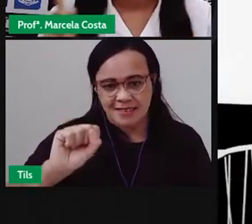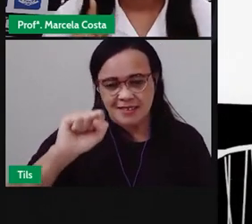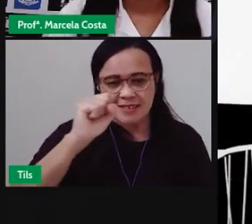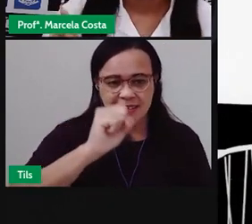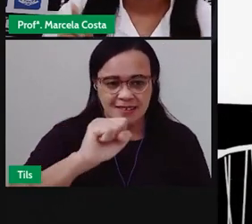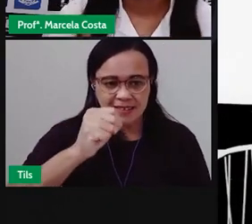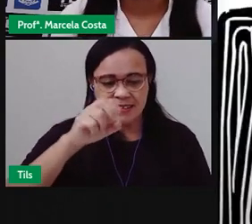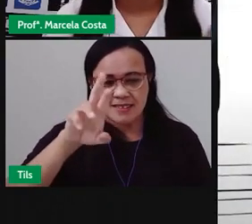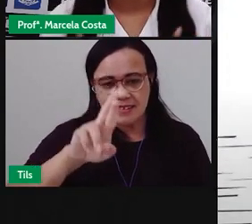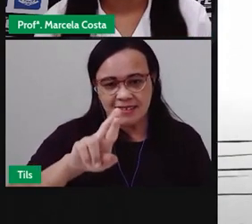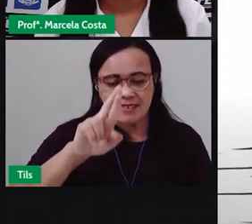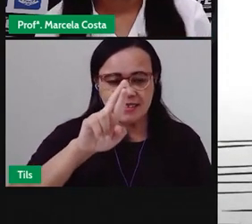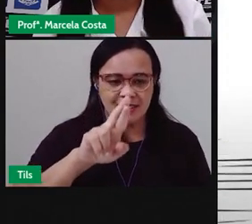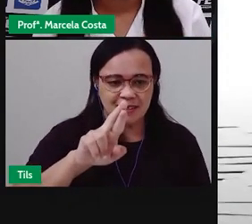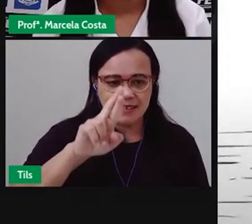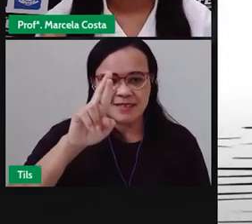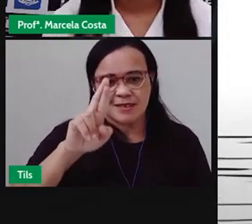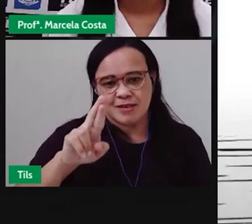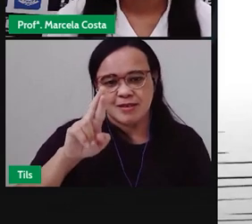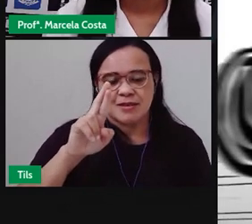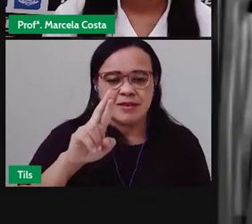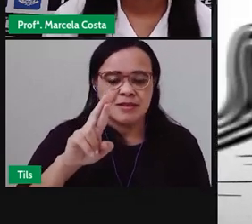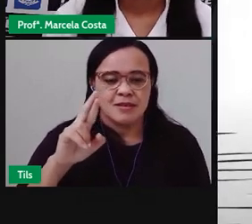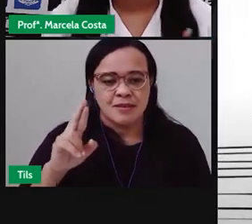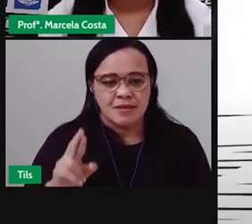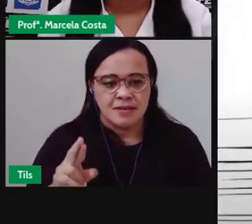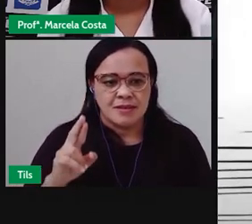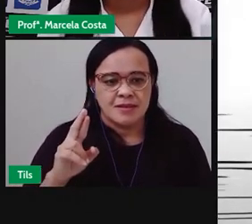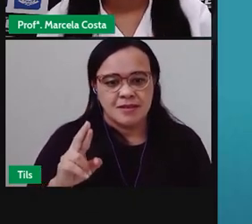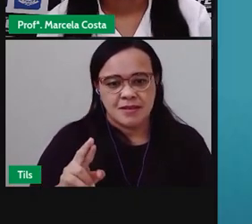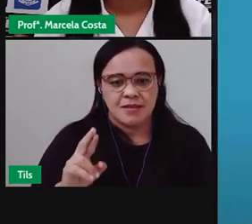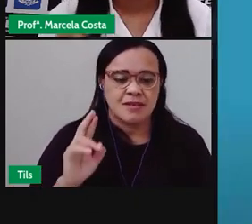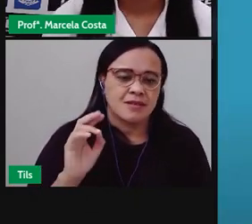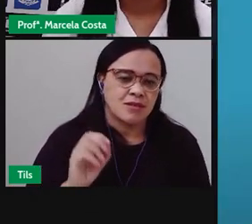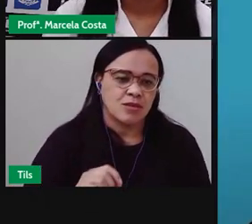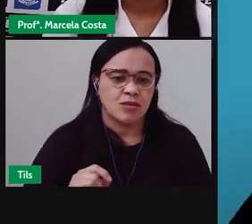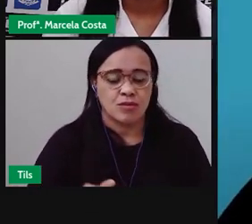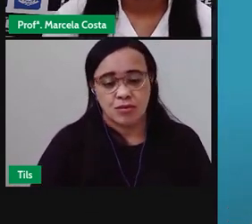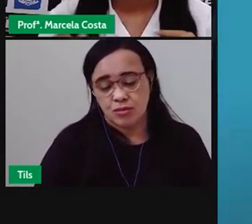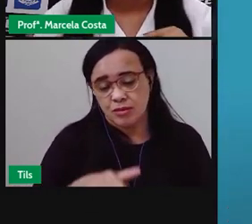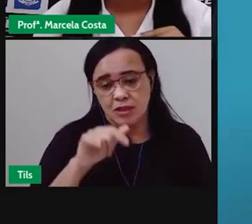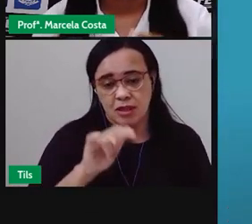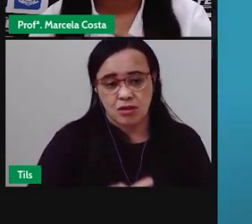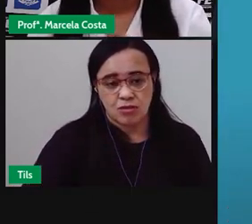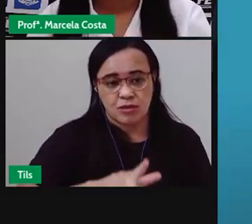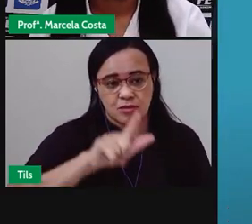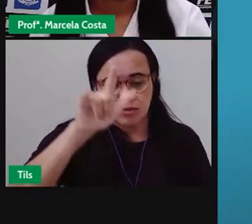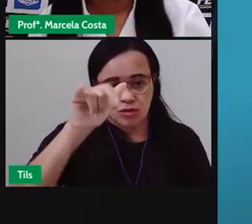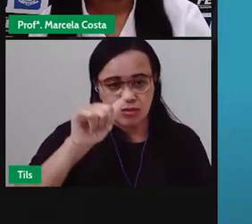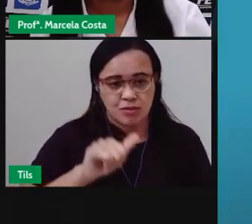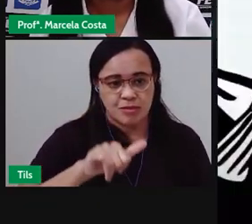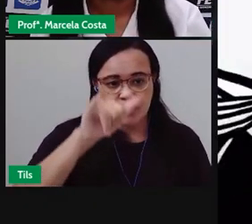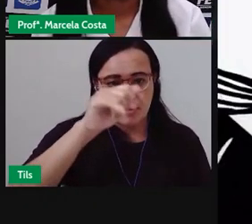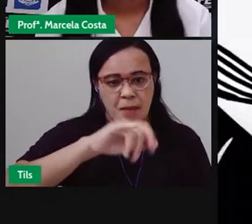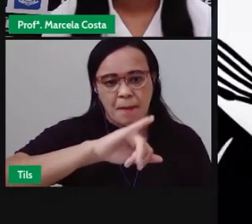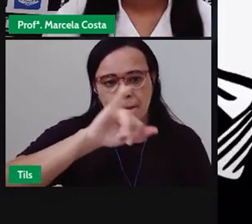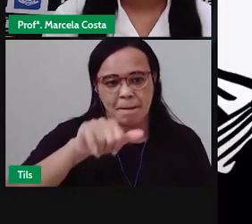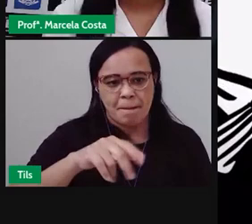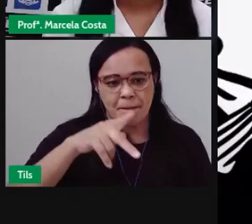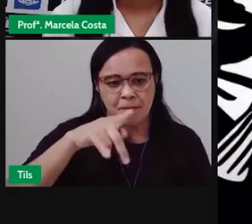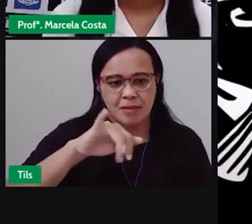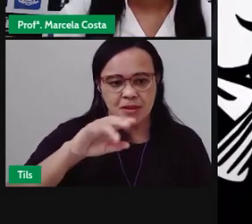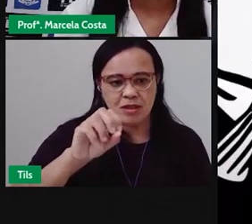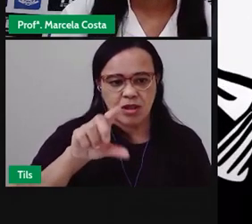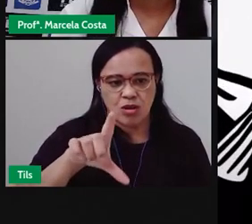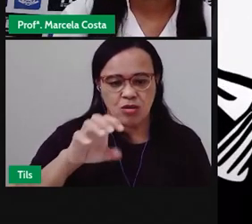o R, tem nome de Rê, até o Y, o A é Piscione. O